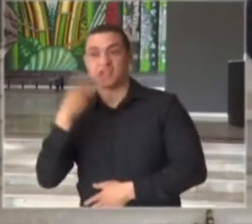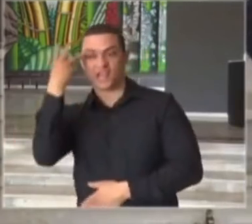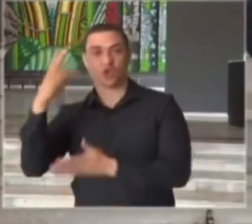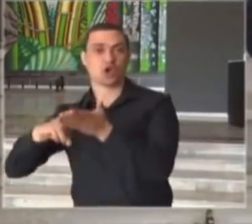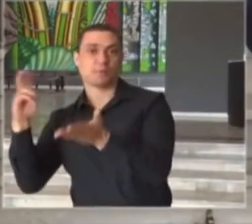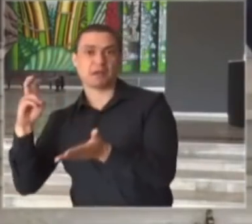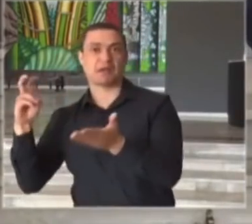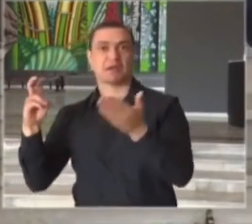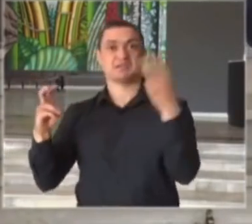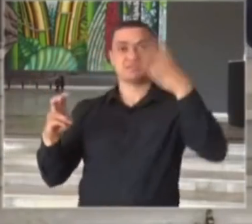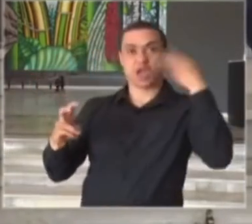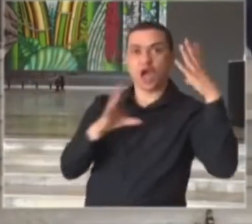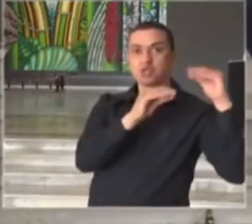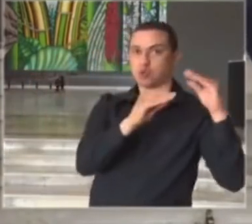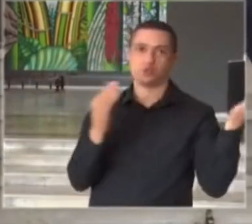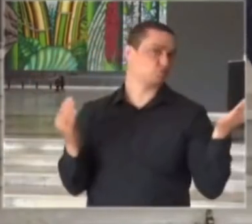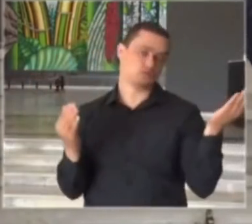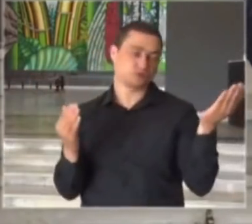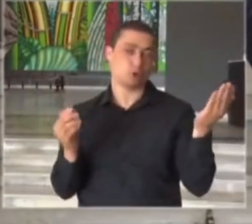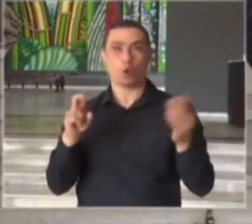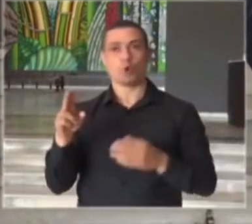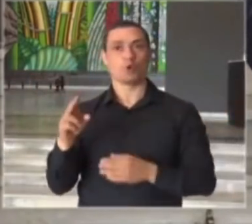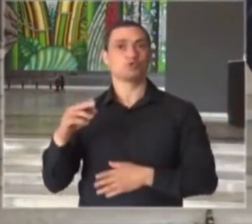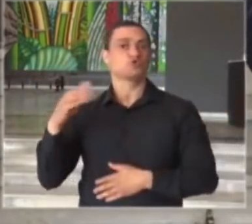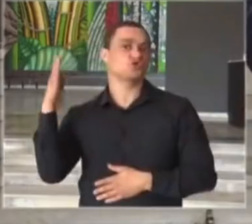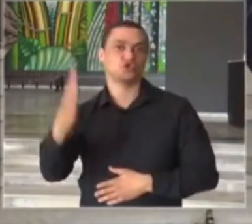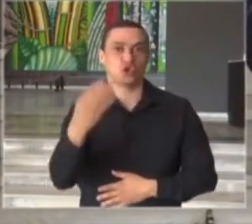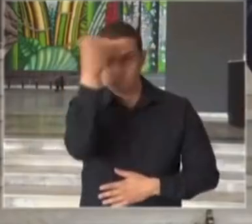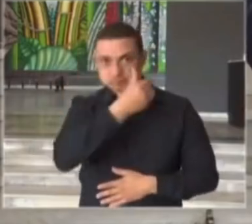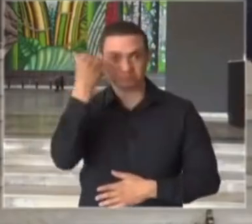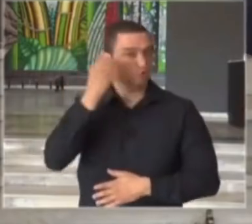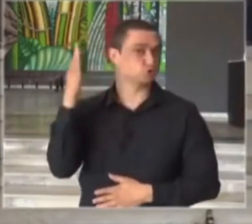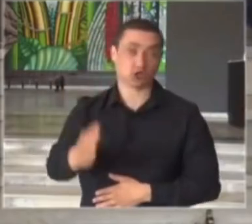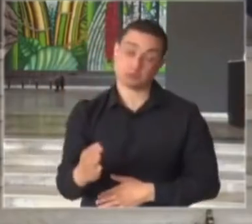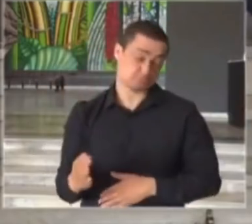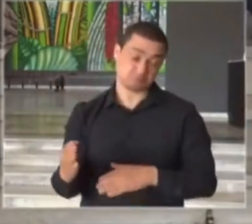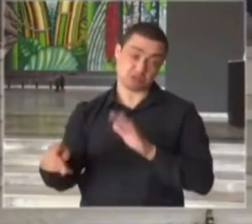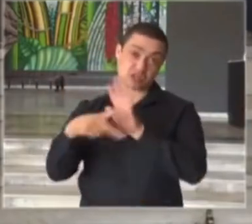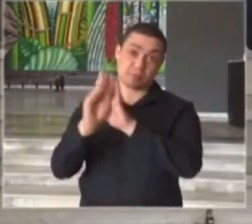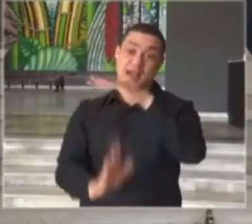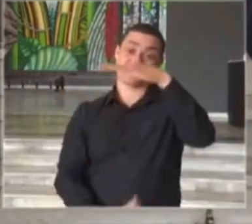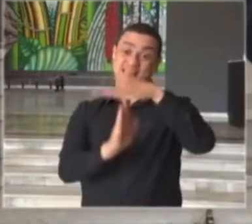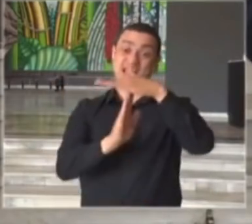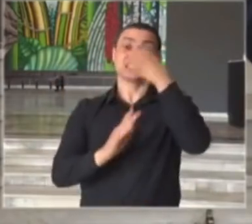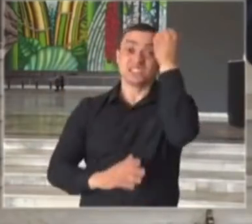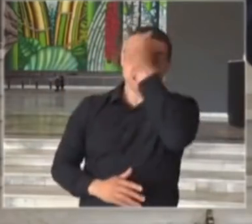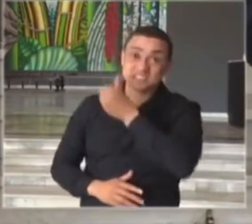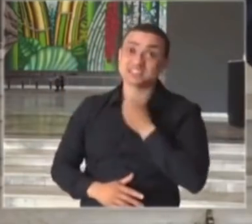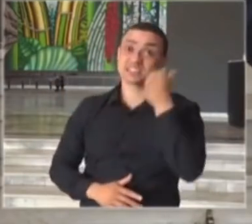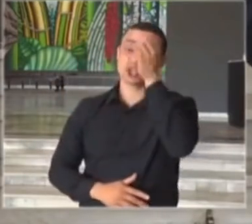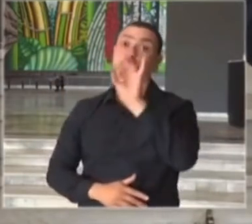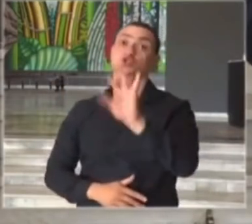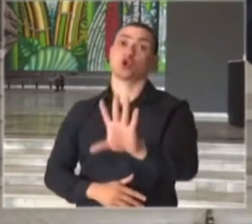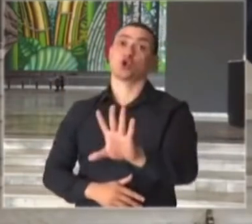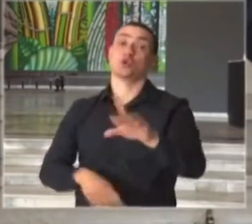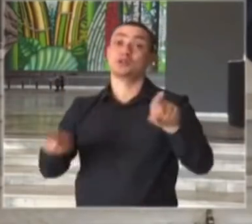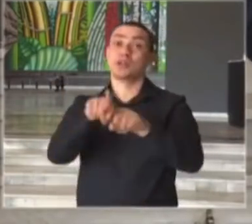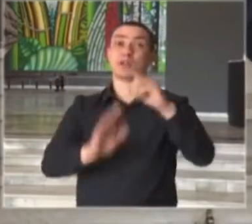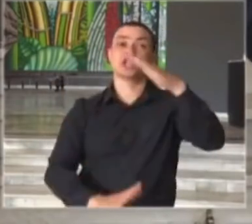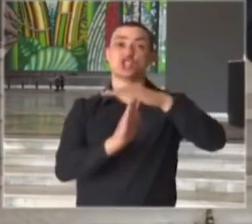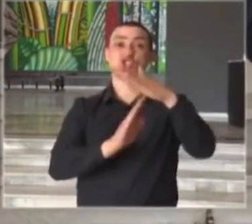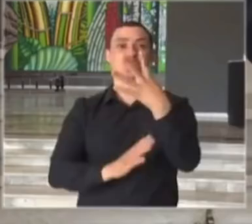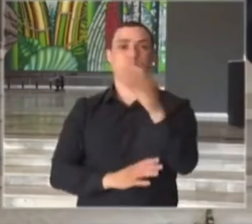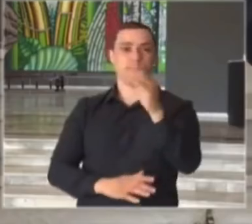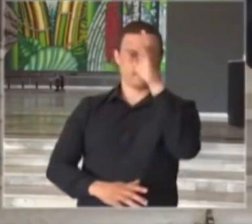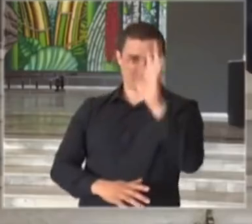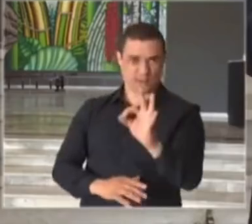horas, ou a forma que julgar conveniente, desde que no limite de seis horas e desde que no limite de 40